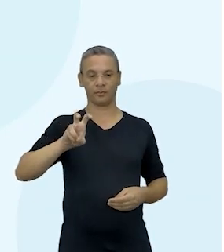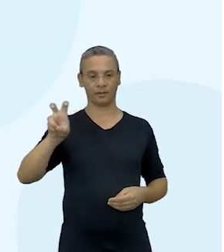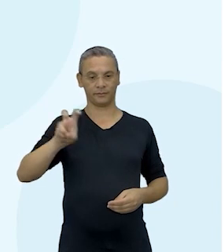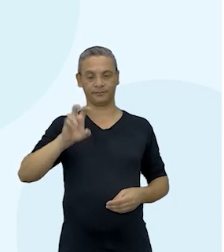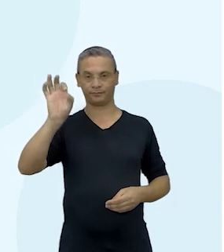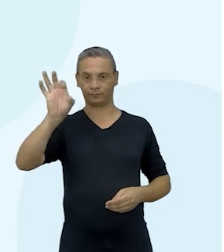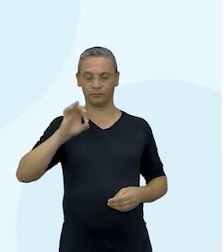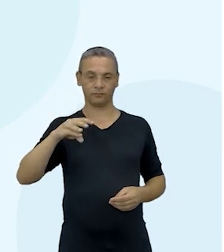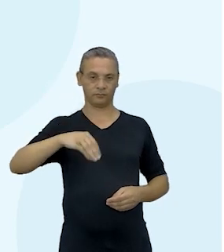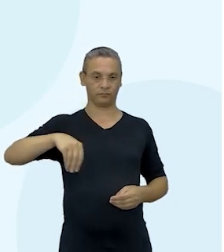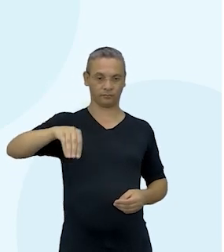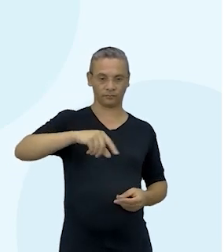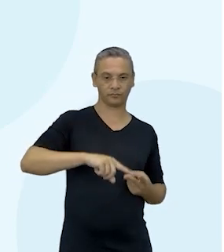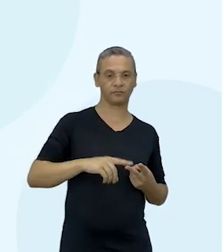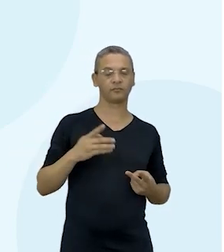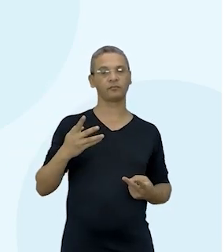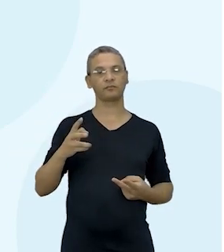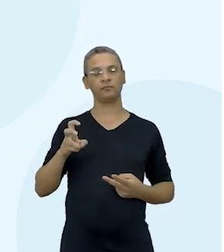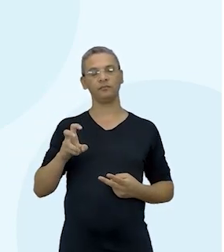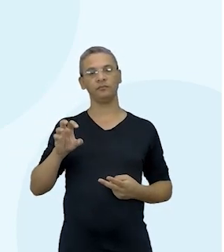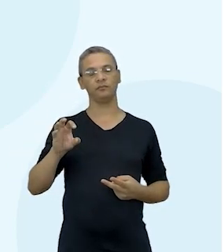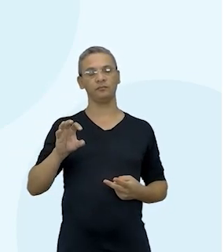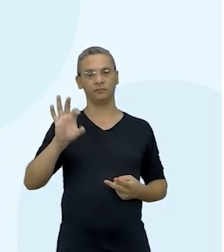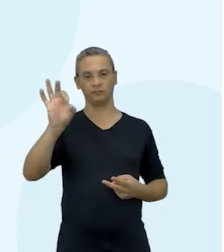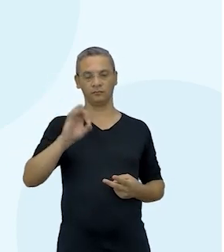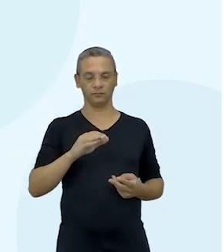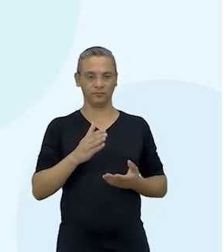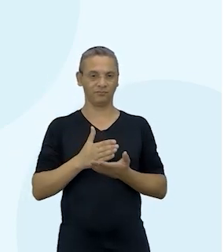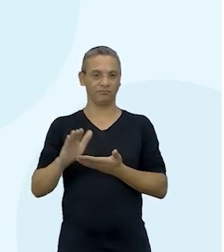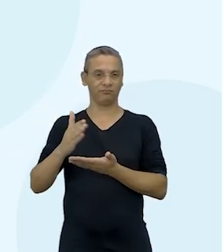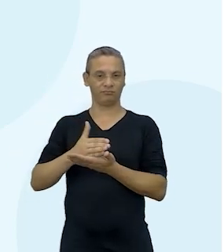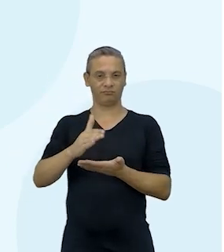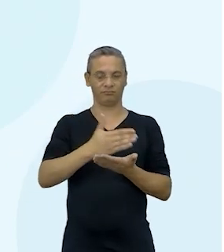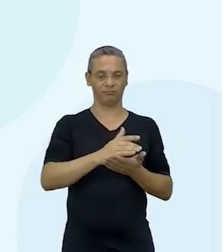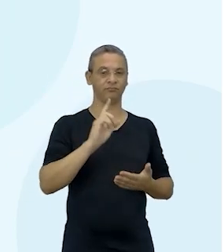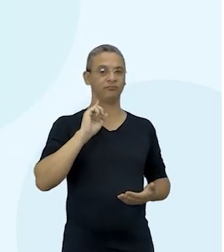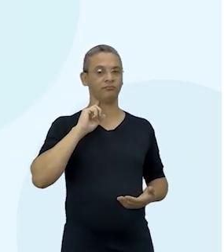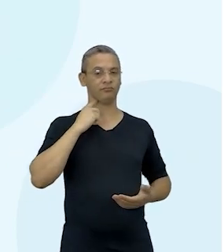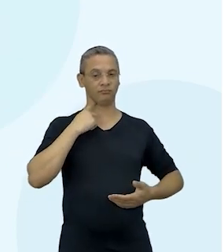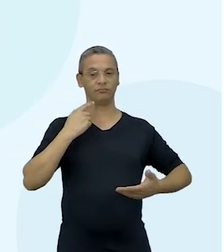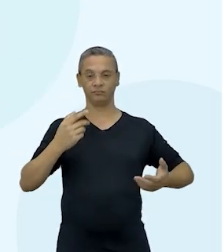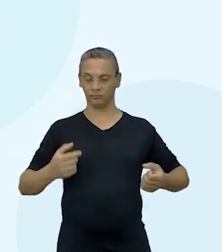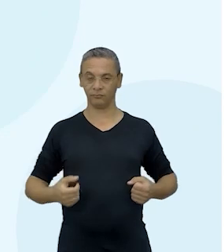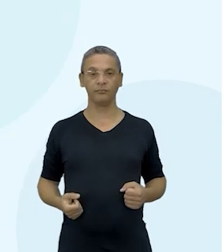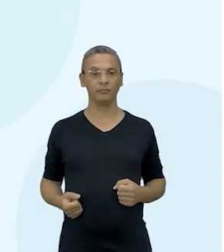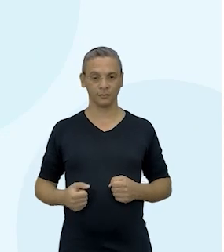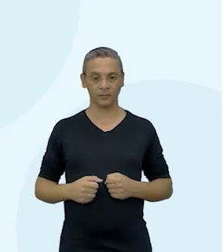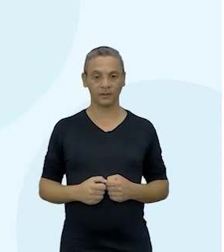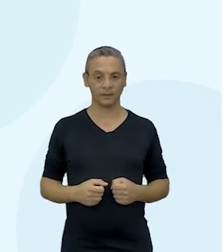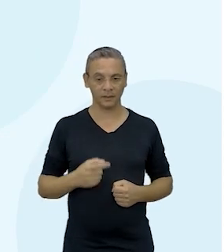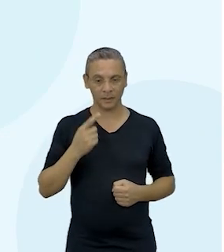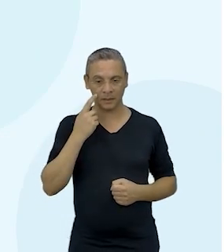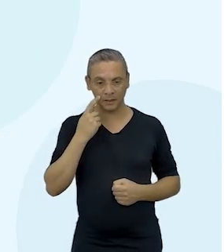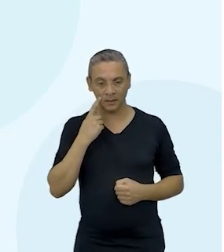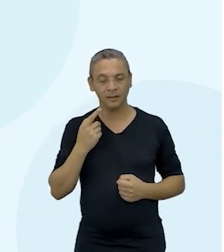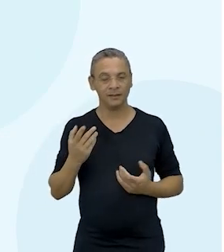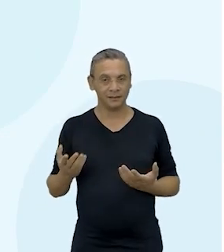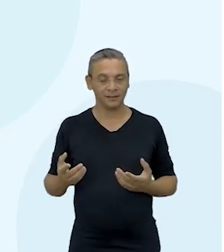% de cimento e 45% de escória. Veja que essas palavras aí, pessoal, concreto e escória, estão